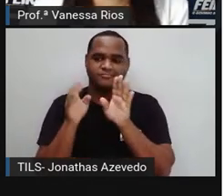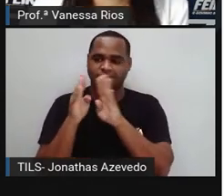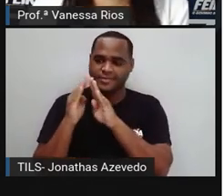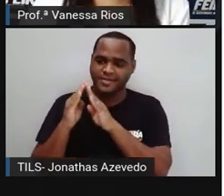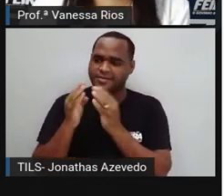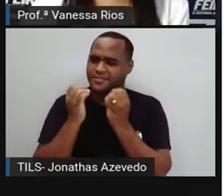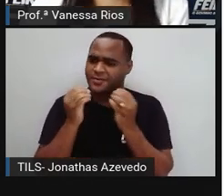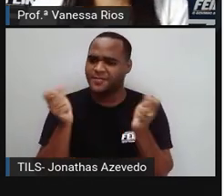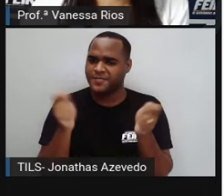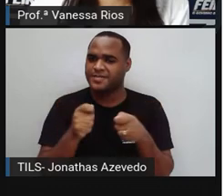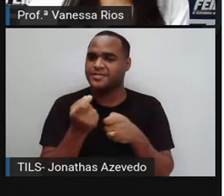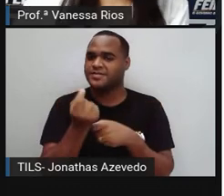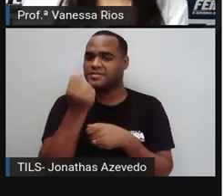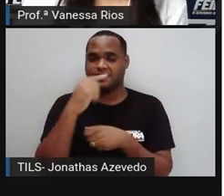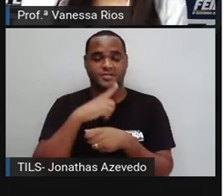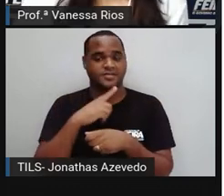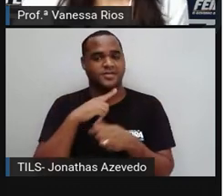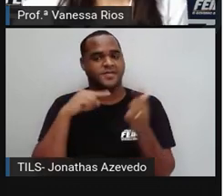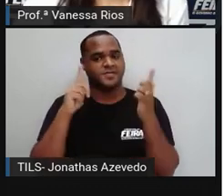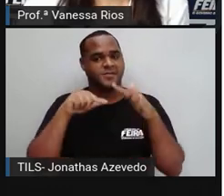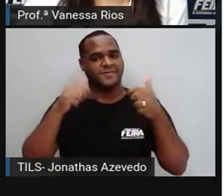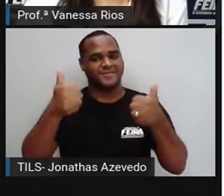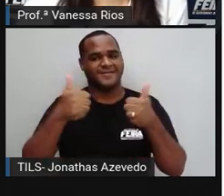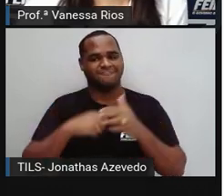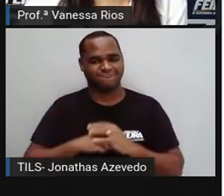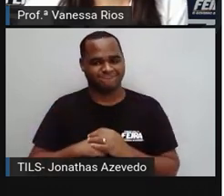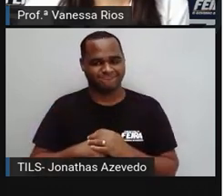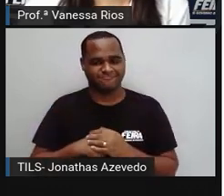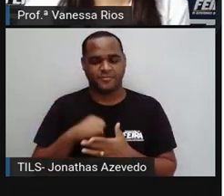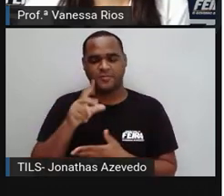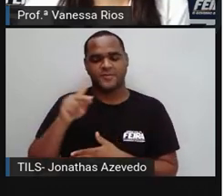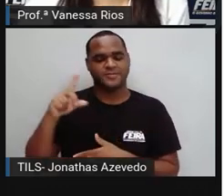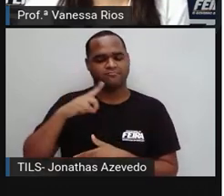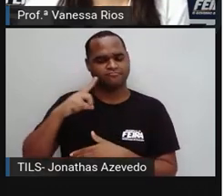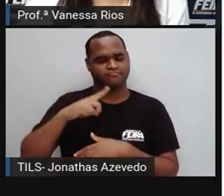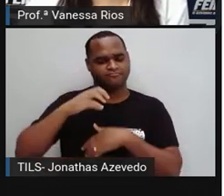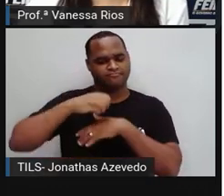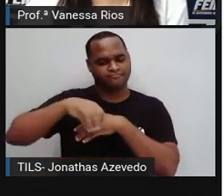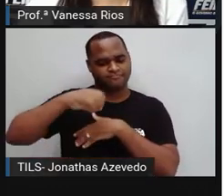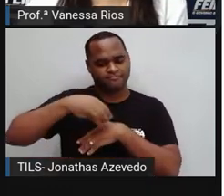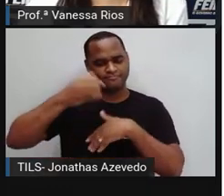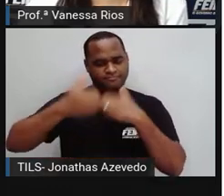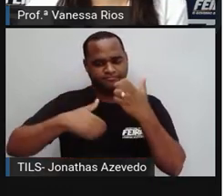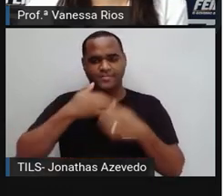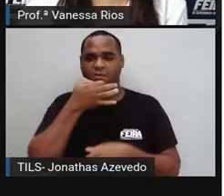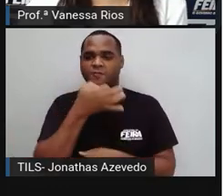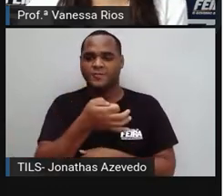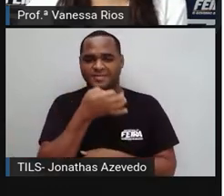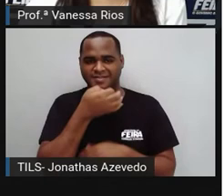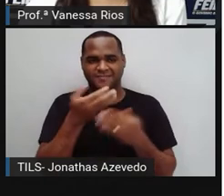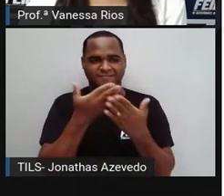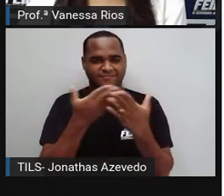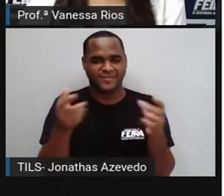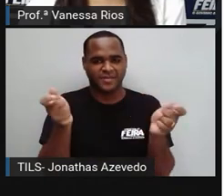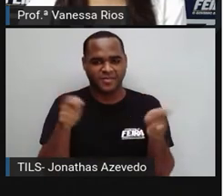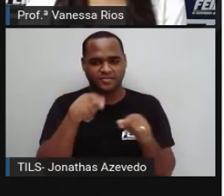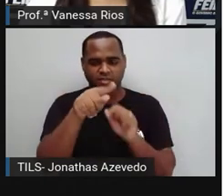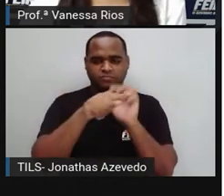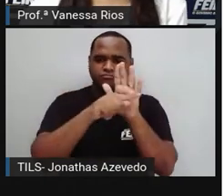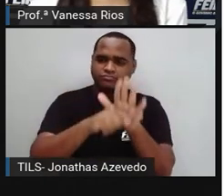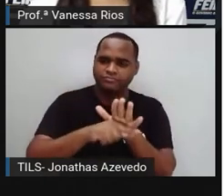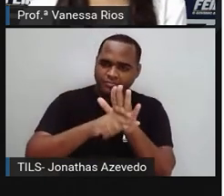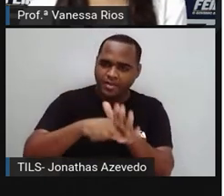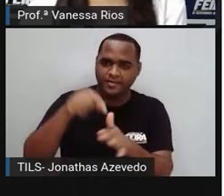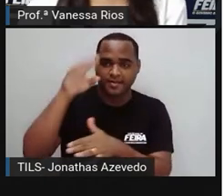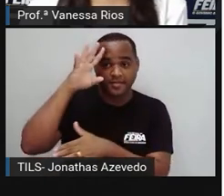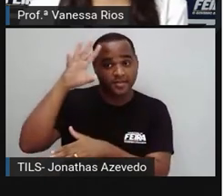dinheiro, ou mais dinheiro. Então, a Pró trouxe aqui algumas sugestões que nos ajudam aí a pensar no